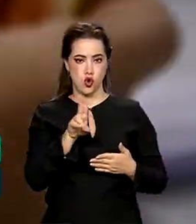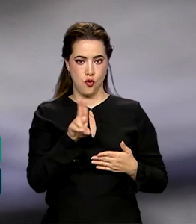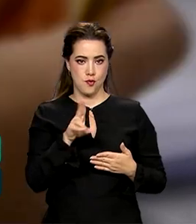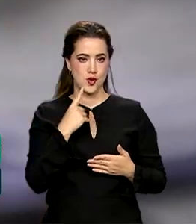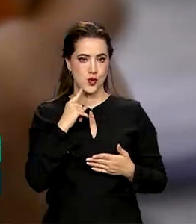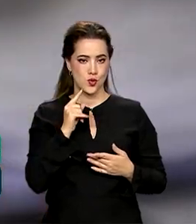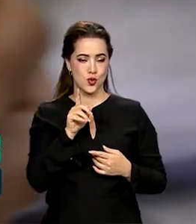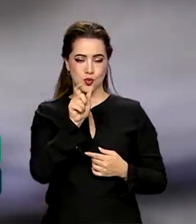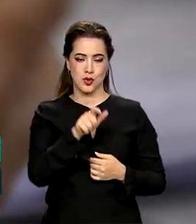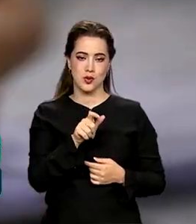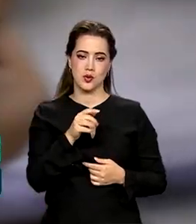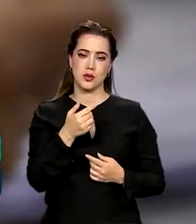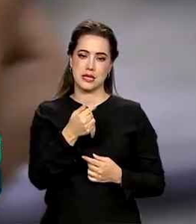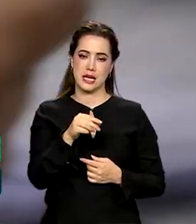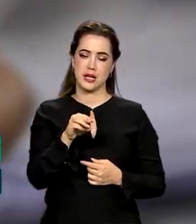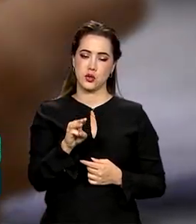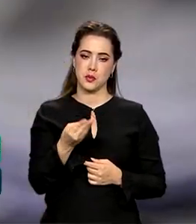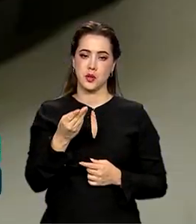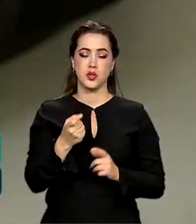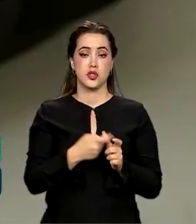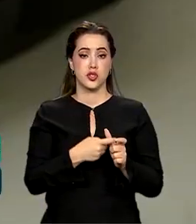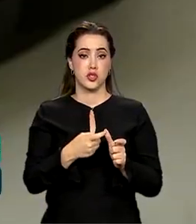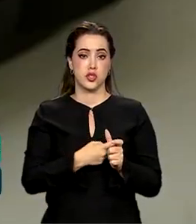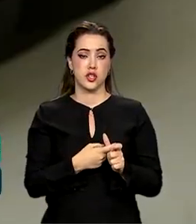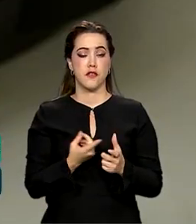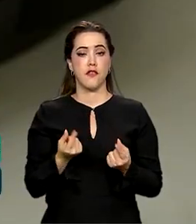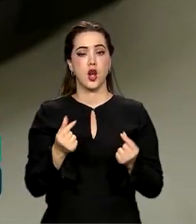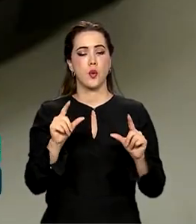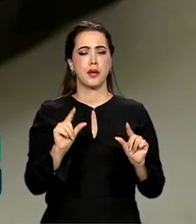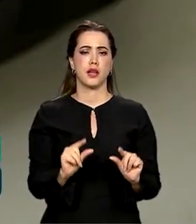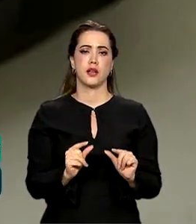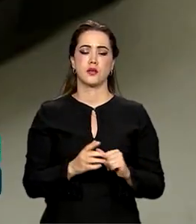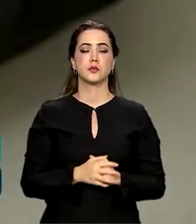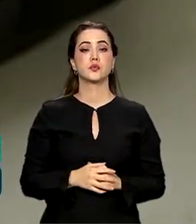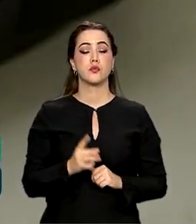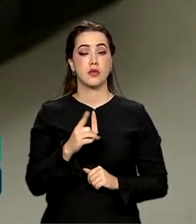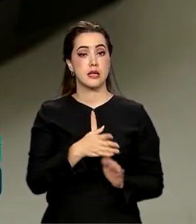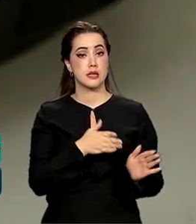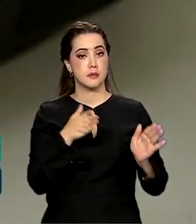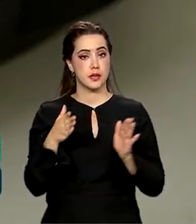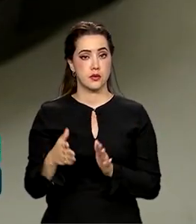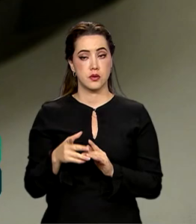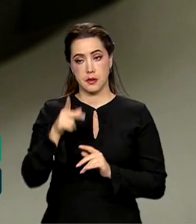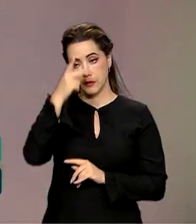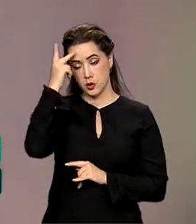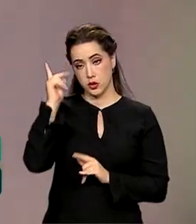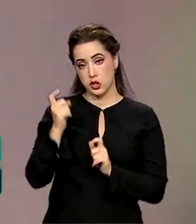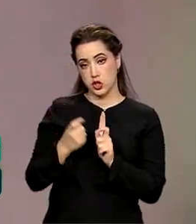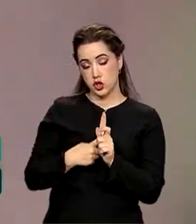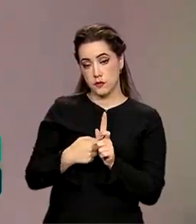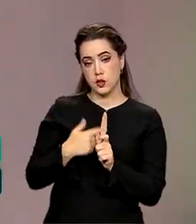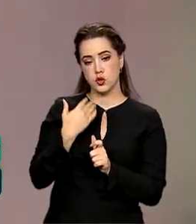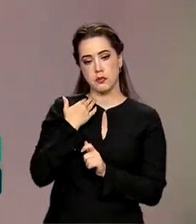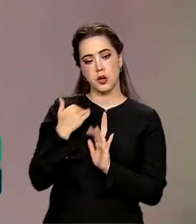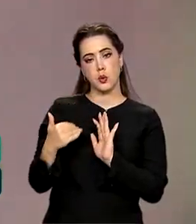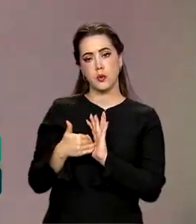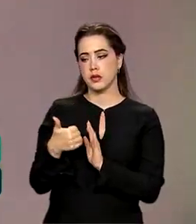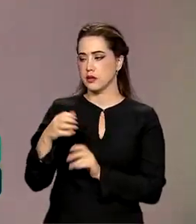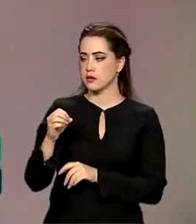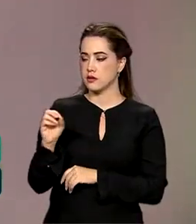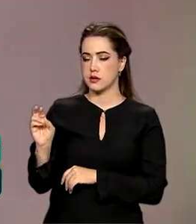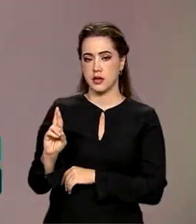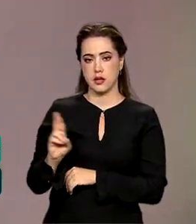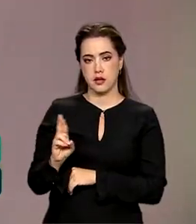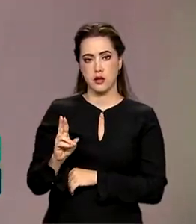valor, que fazem parte da primeira fase do programa. Nessa etapa, quem tinha dívida bancária de até 100 reais